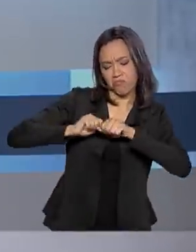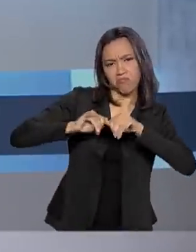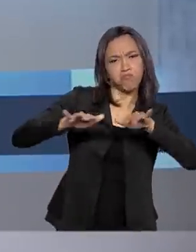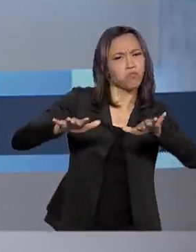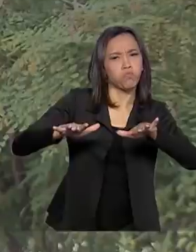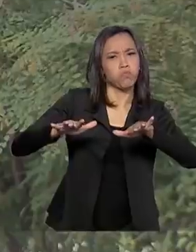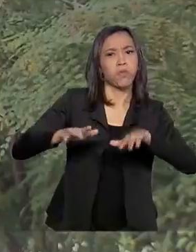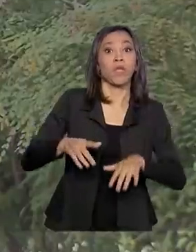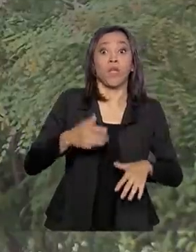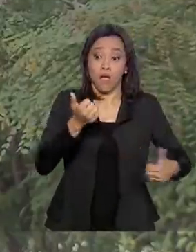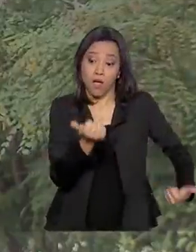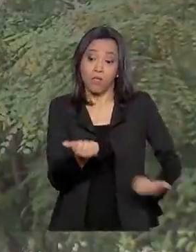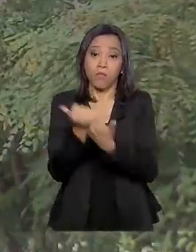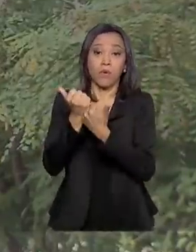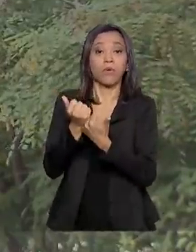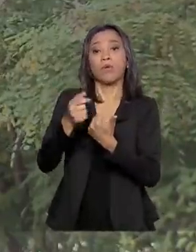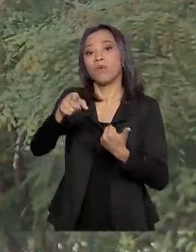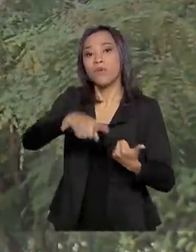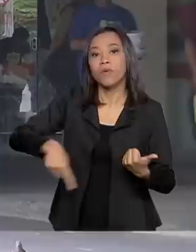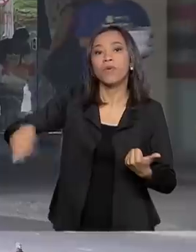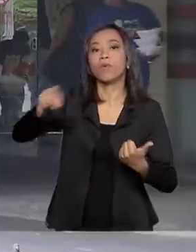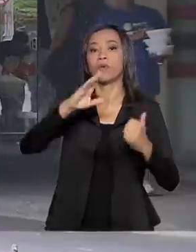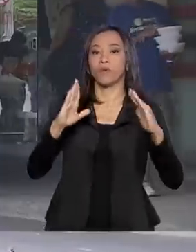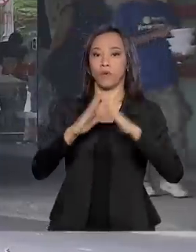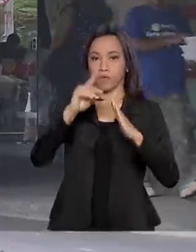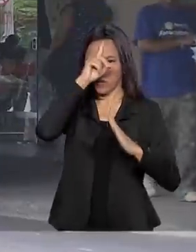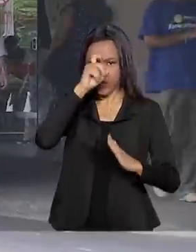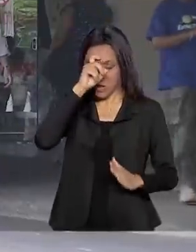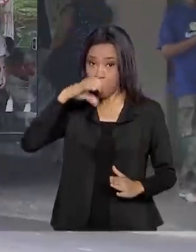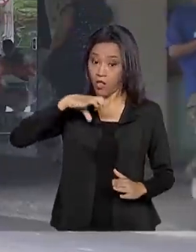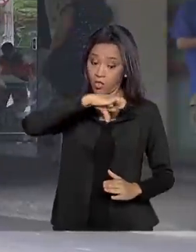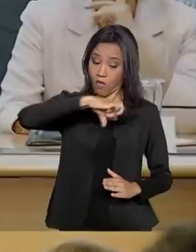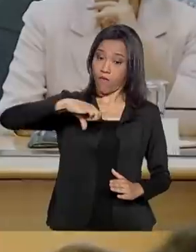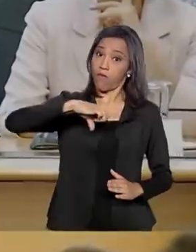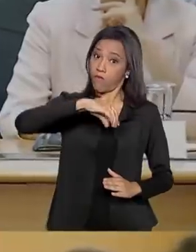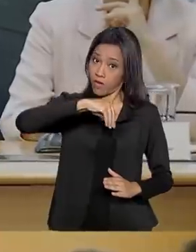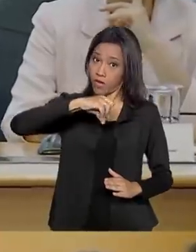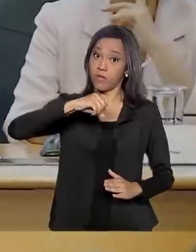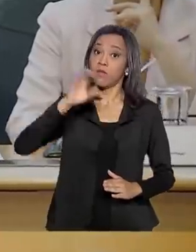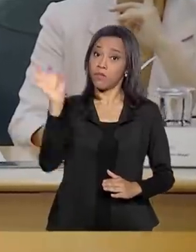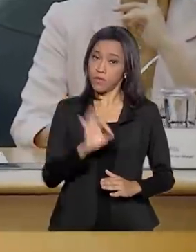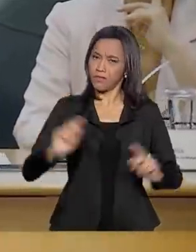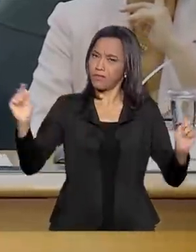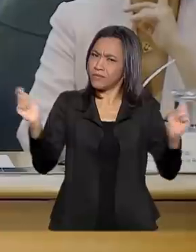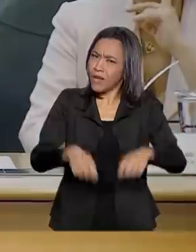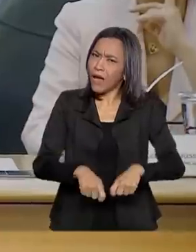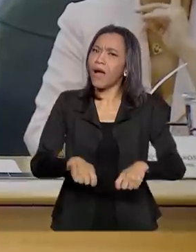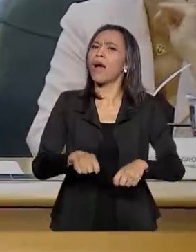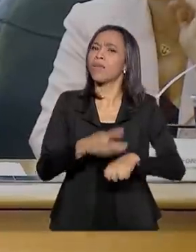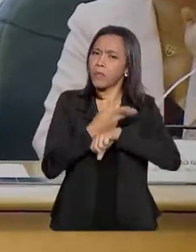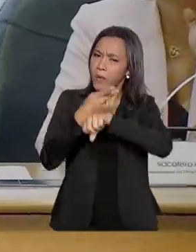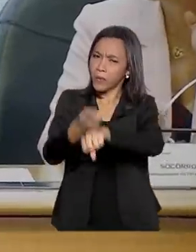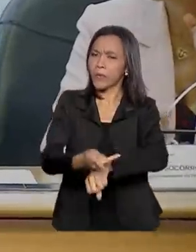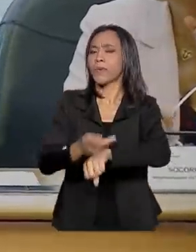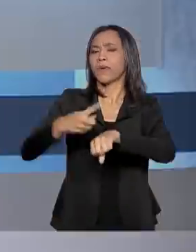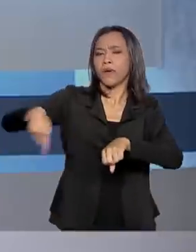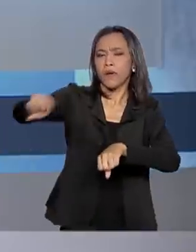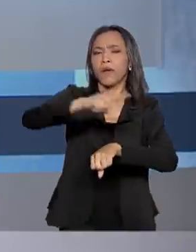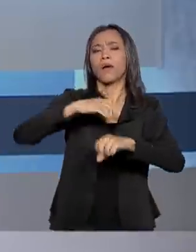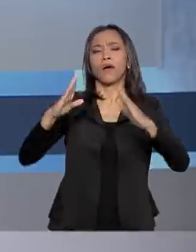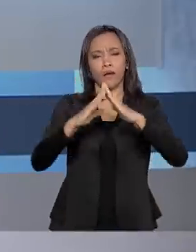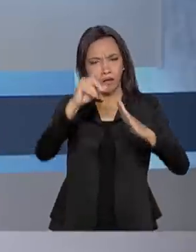Coronavírus, reforço na atenção primária. 90% dos casos podem ser atendidos nos postos de saúde.